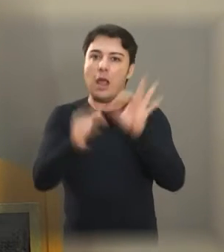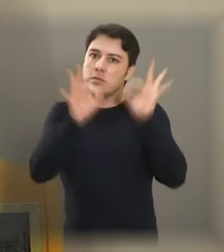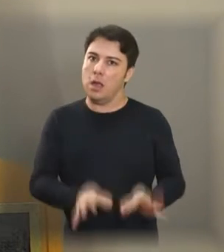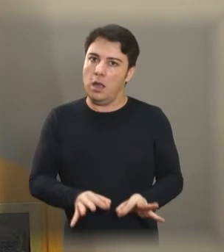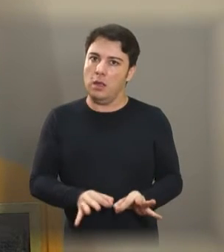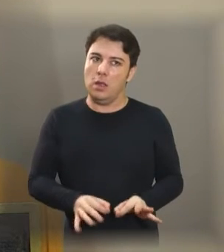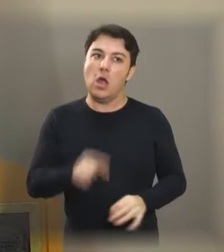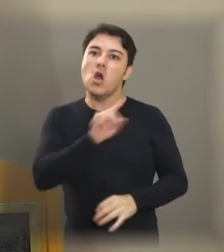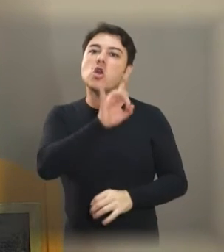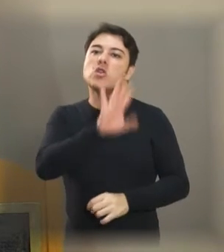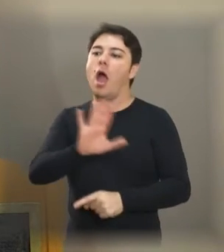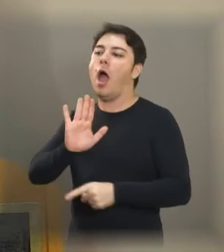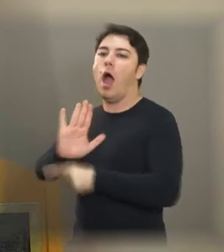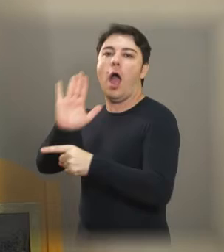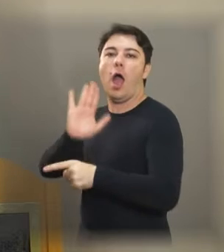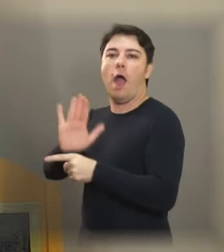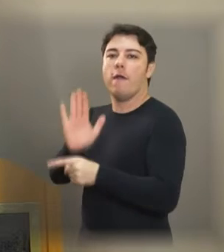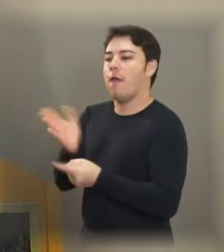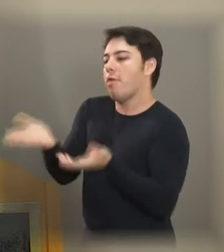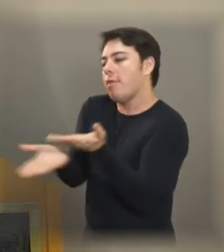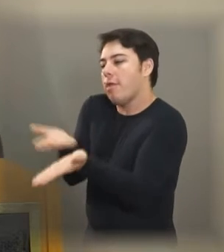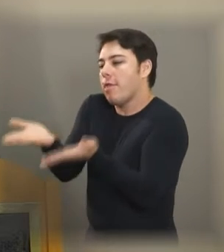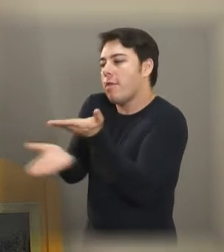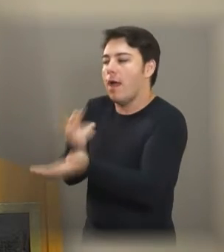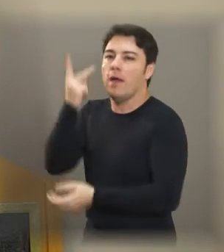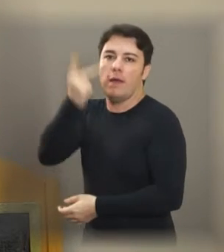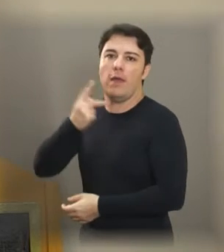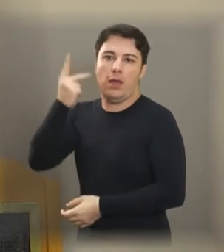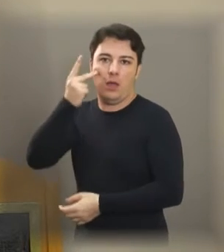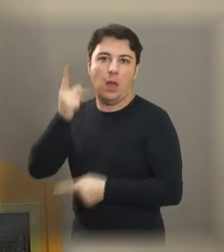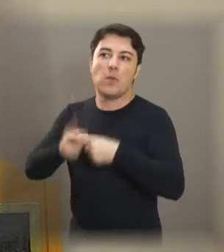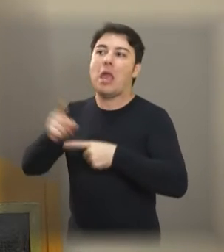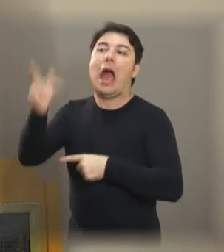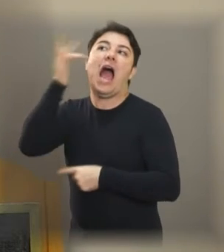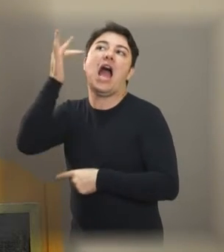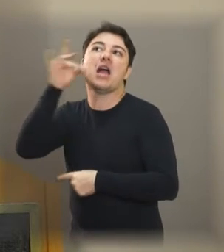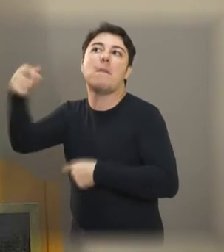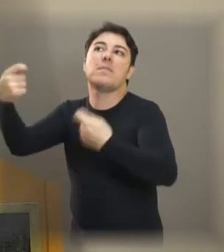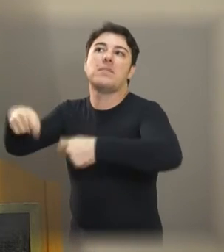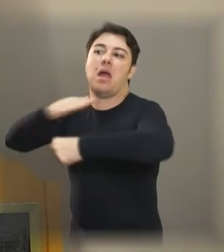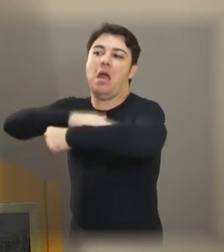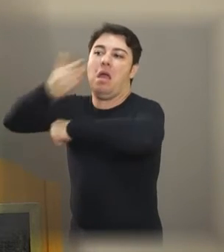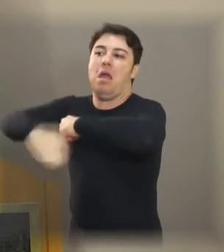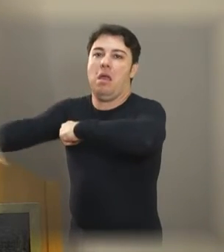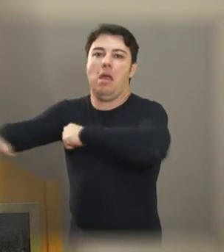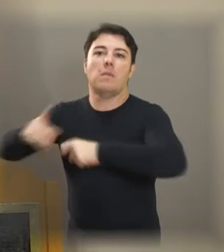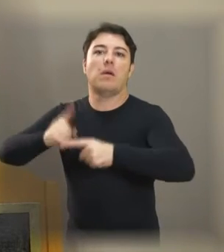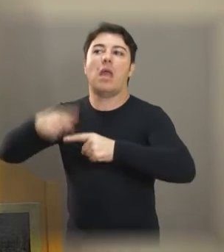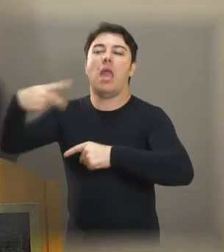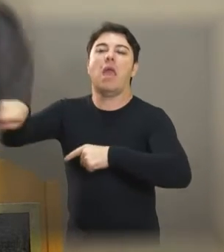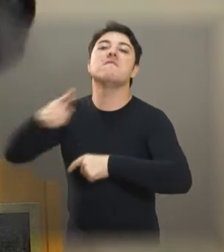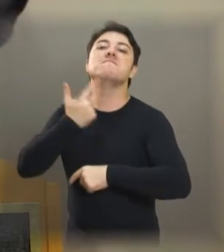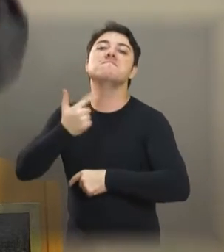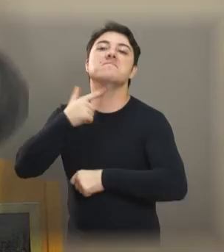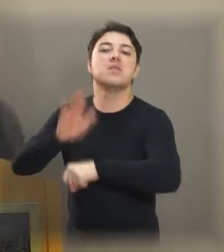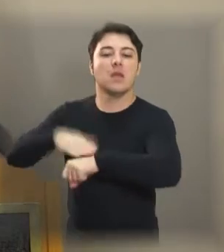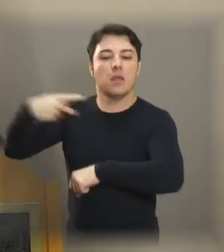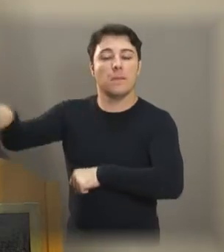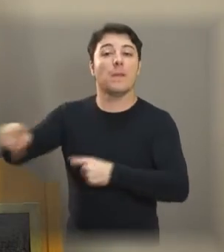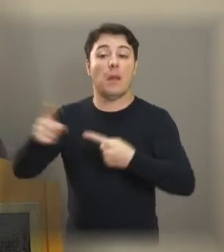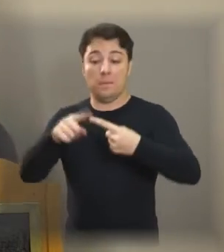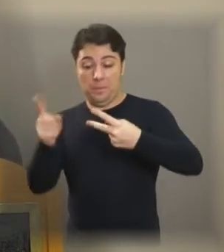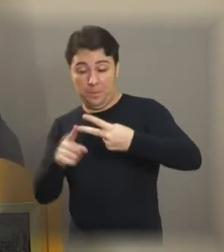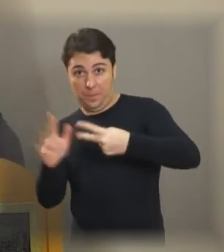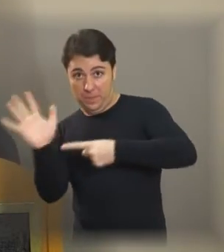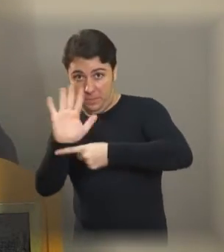precisa, e não para agradar pedido de vereador, onde o vereador acha que tem que pôr lombada, por questões políticas. Passa o outro